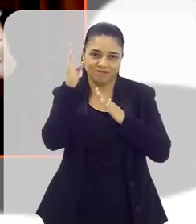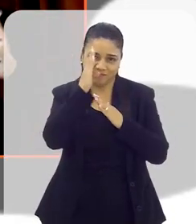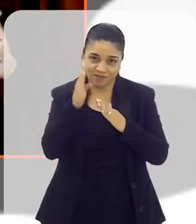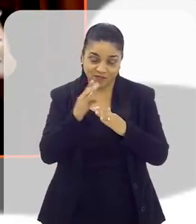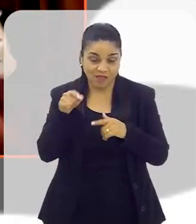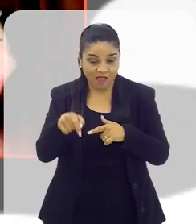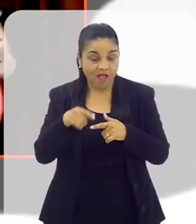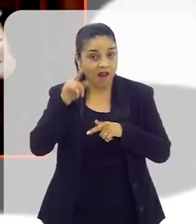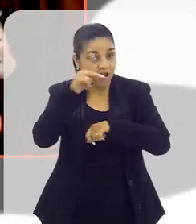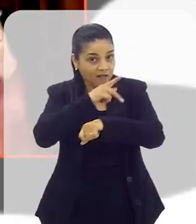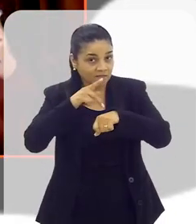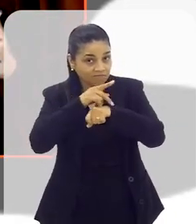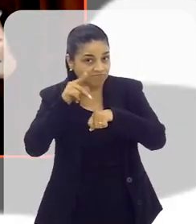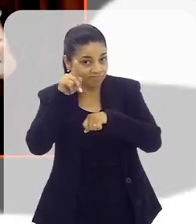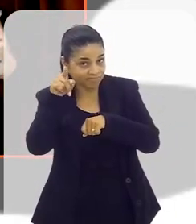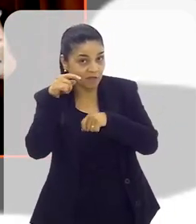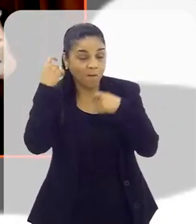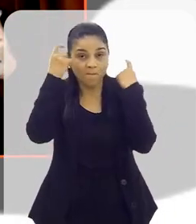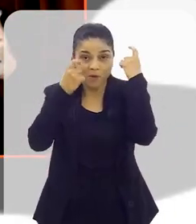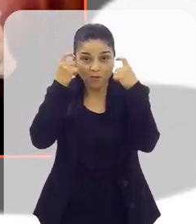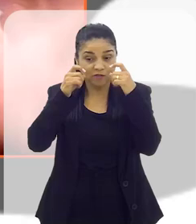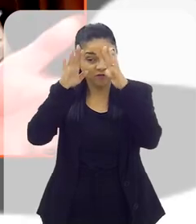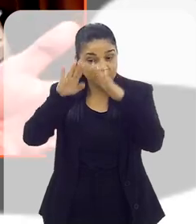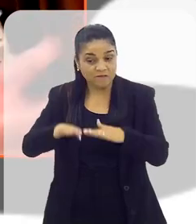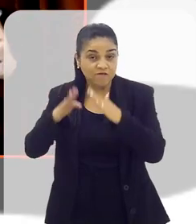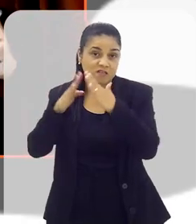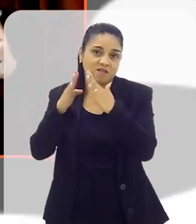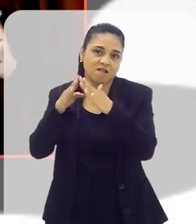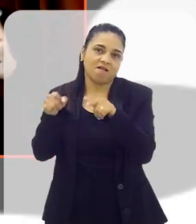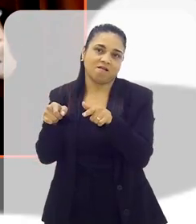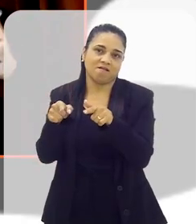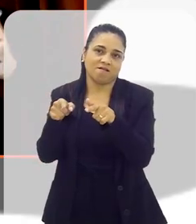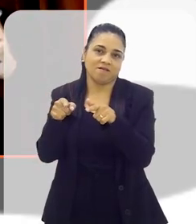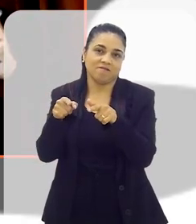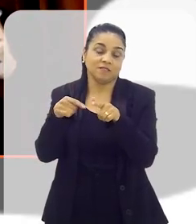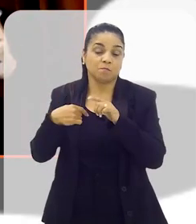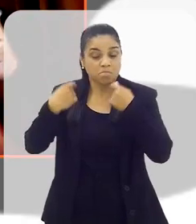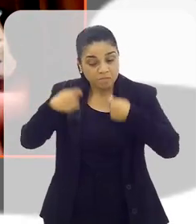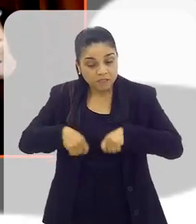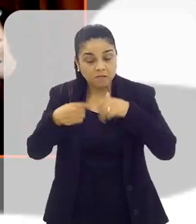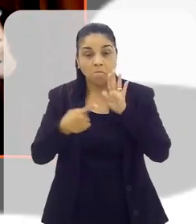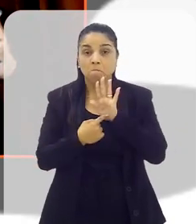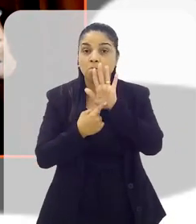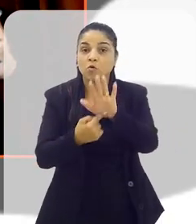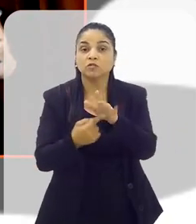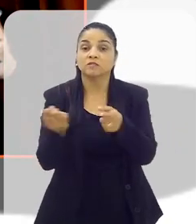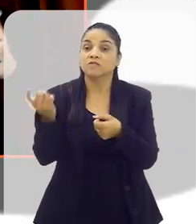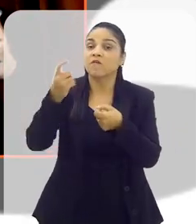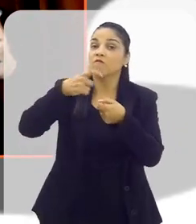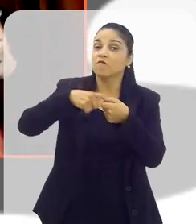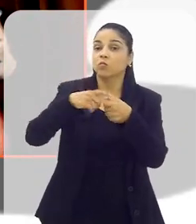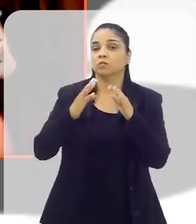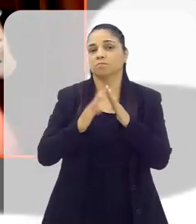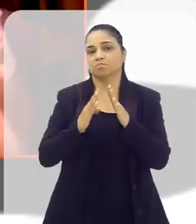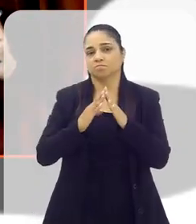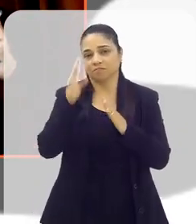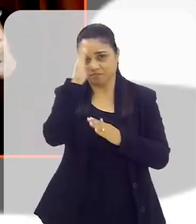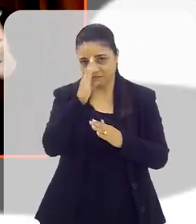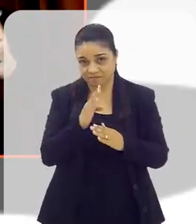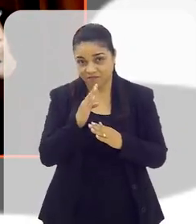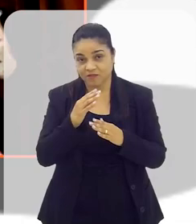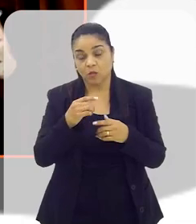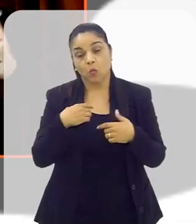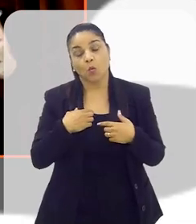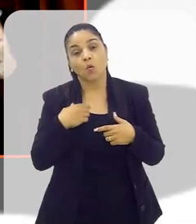A grande preocupação deles é que você fique lá e não volte. Então, você tem que mostrar que você vai voltar. Como é que você mostra que você vai